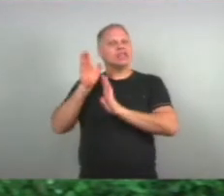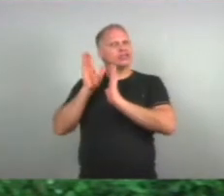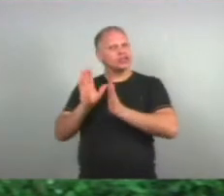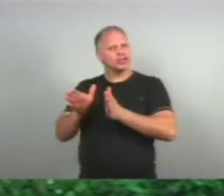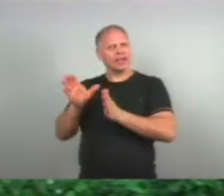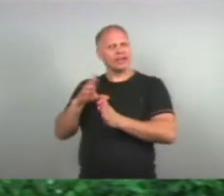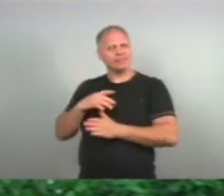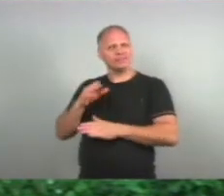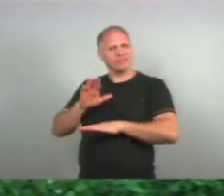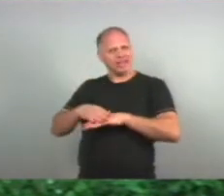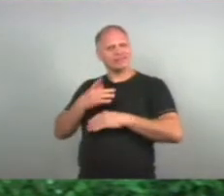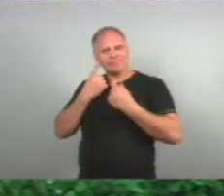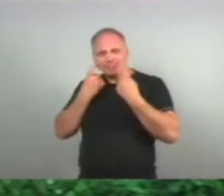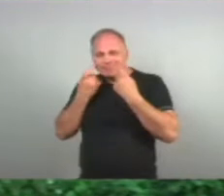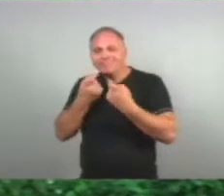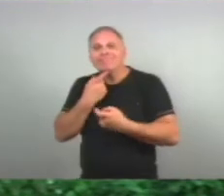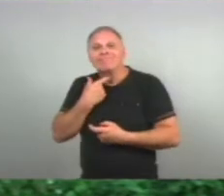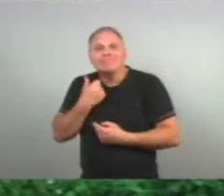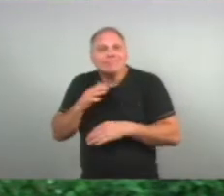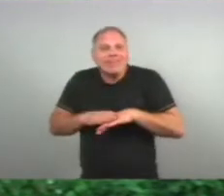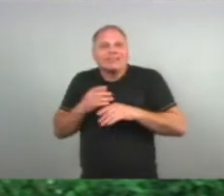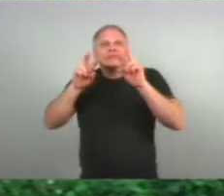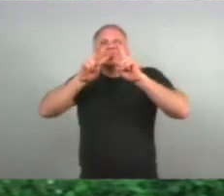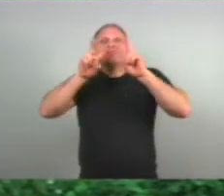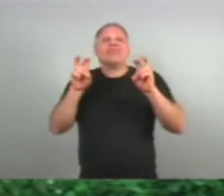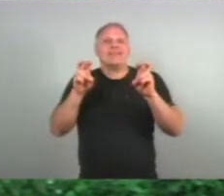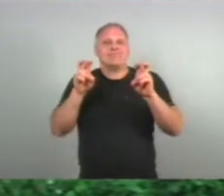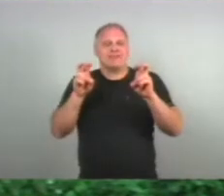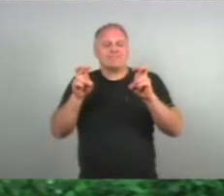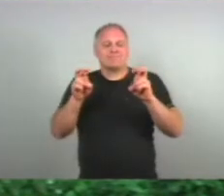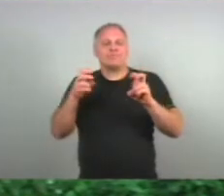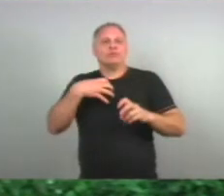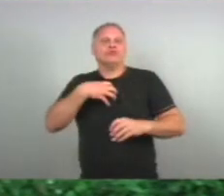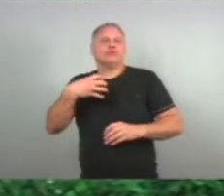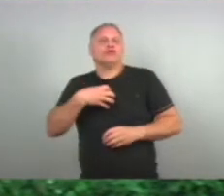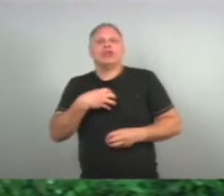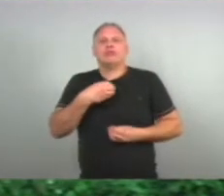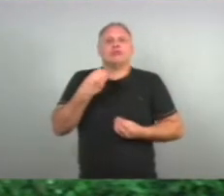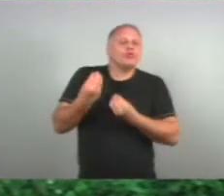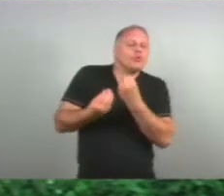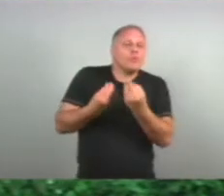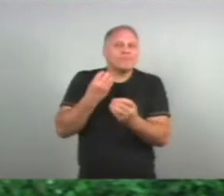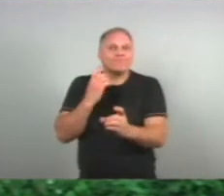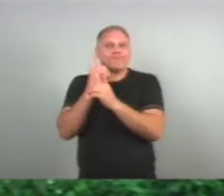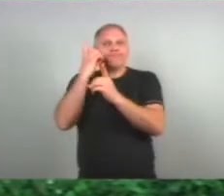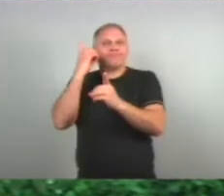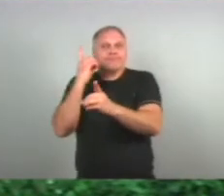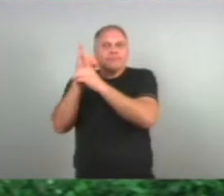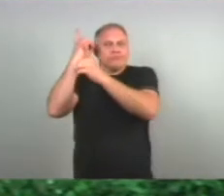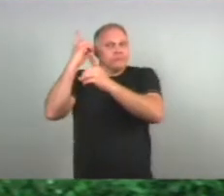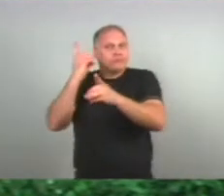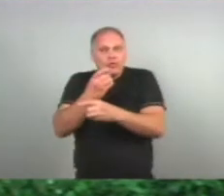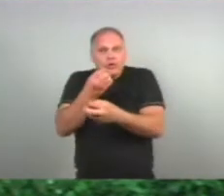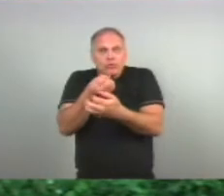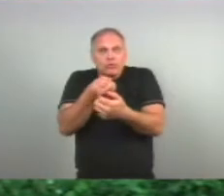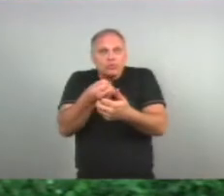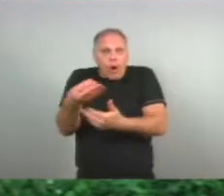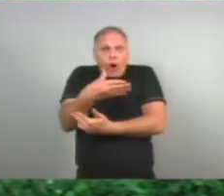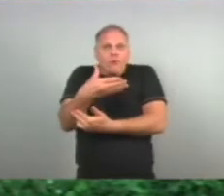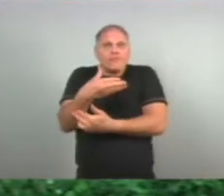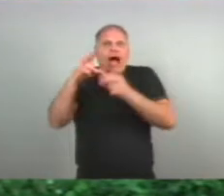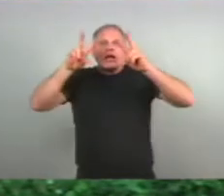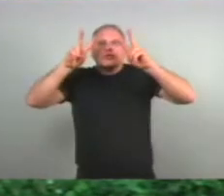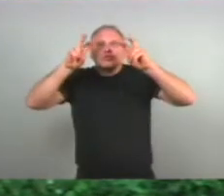deixou mais encantada Encantada no sentido De descobertas de assuntos